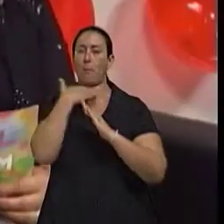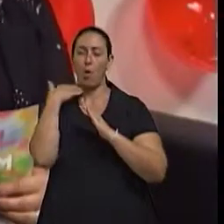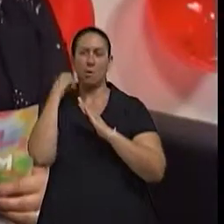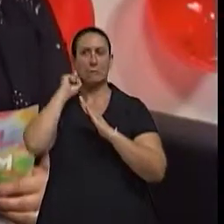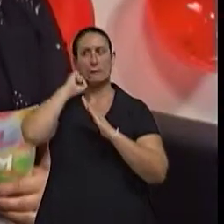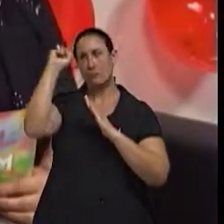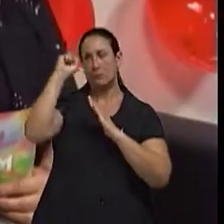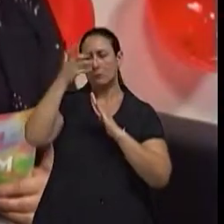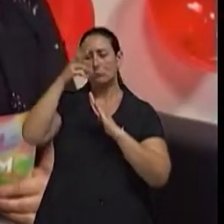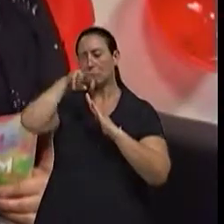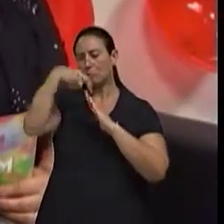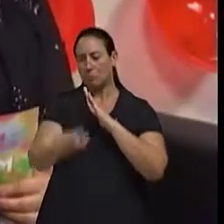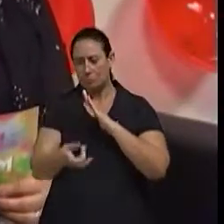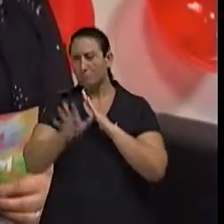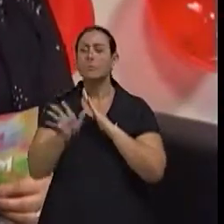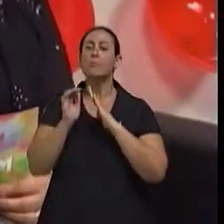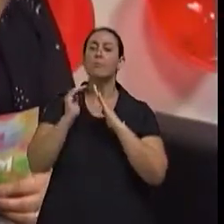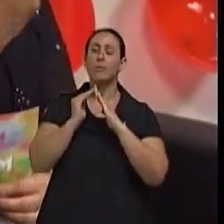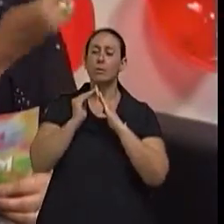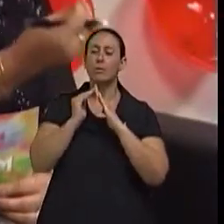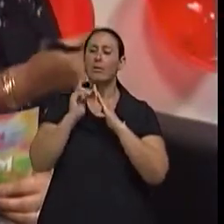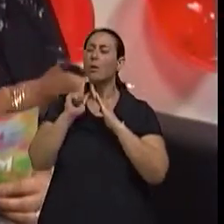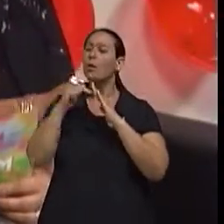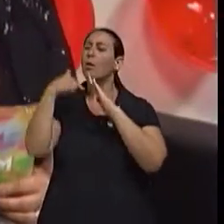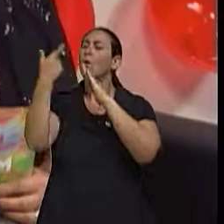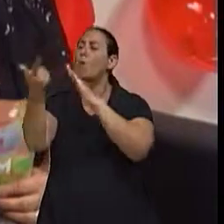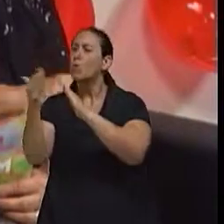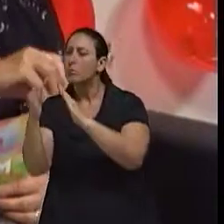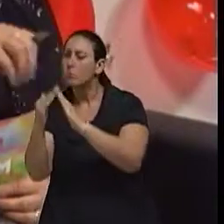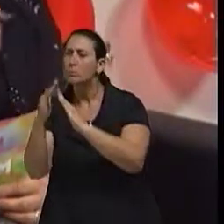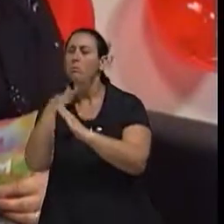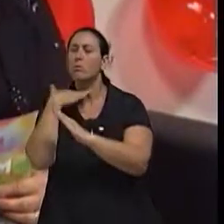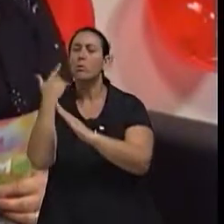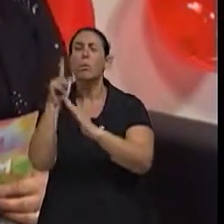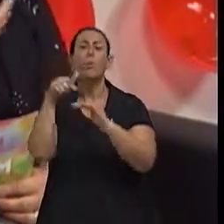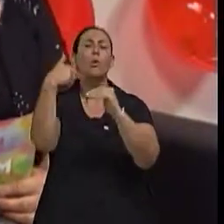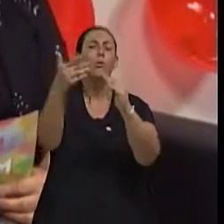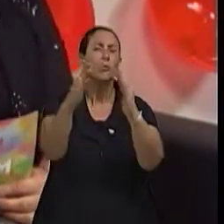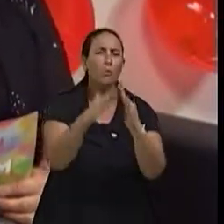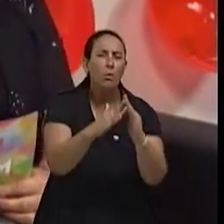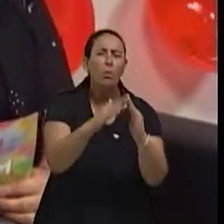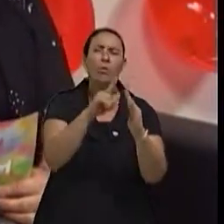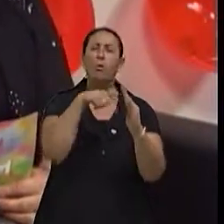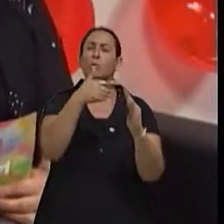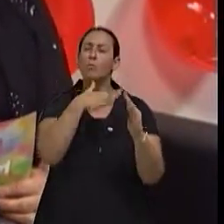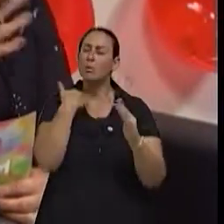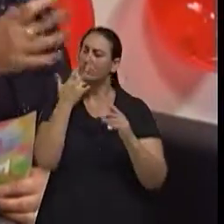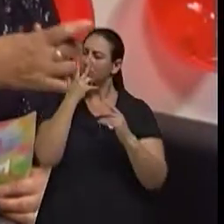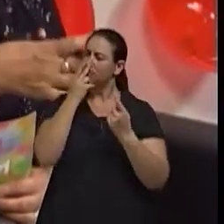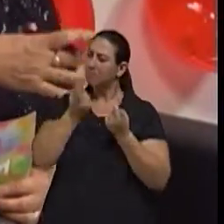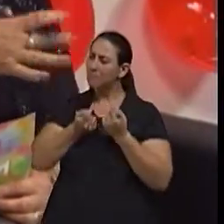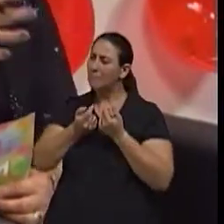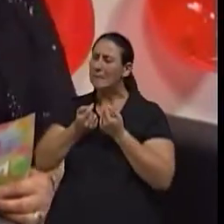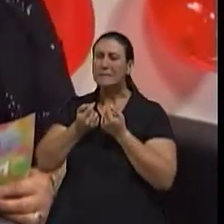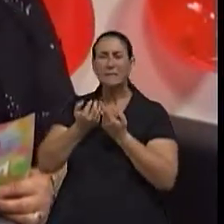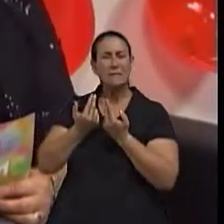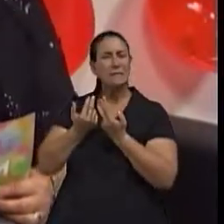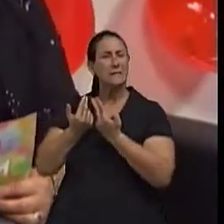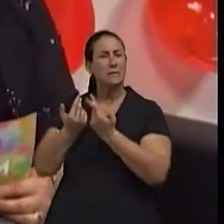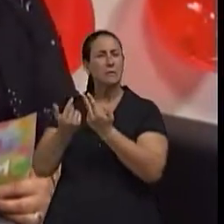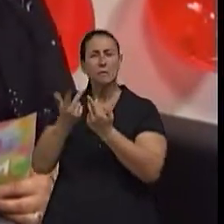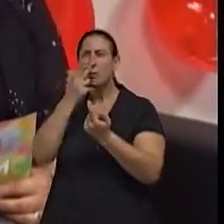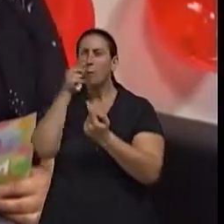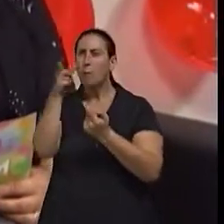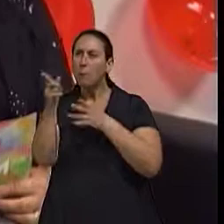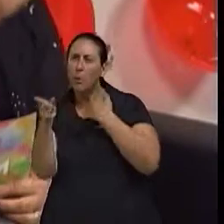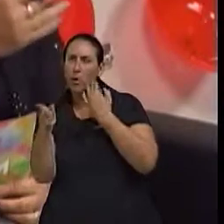semana tem um outro, dali a três dias tem uma outra senhora que se suicida e a forma também parece que é uma coisa em sequência.